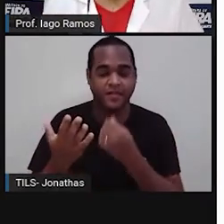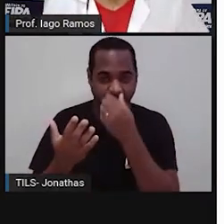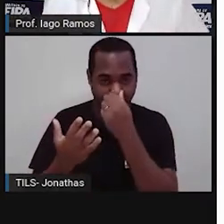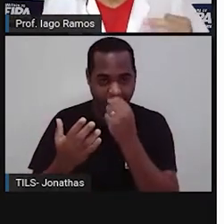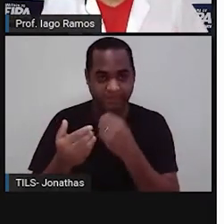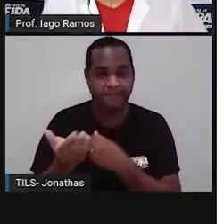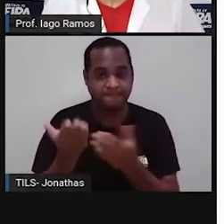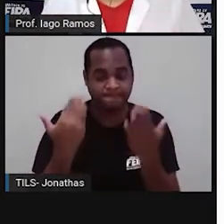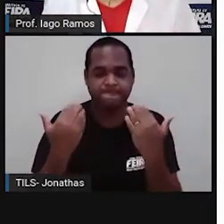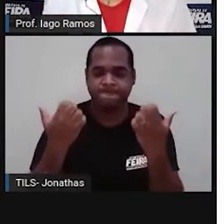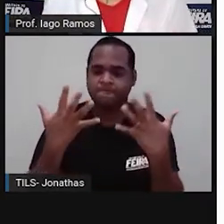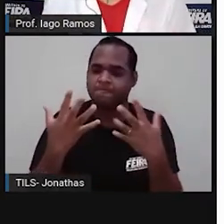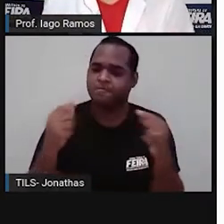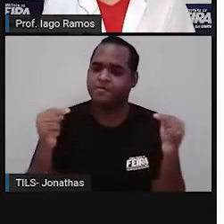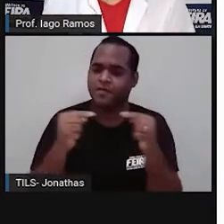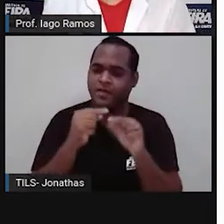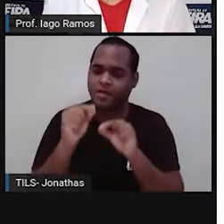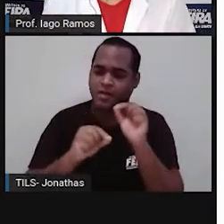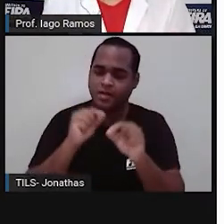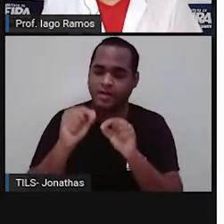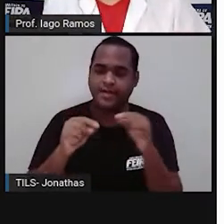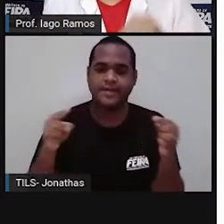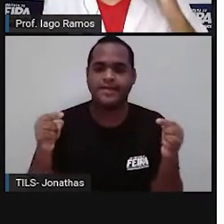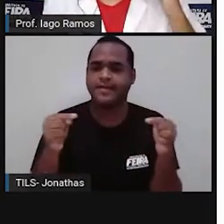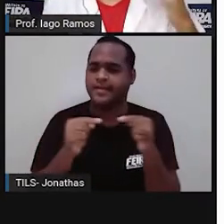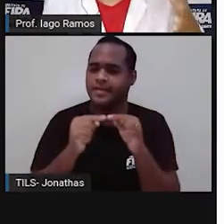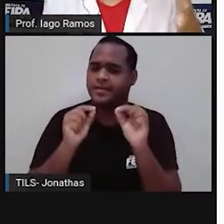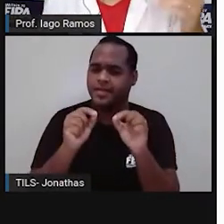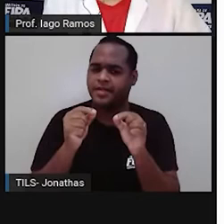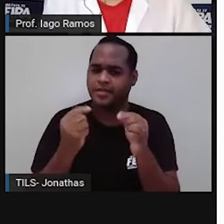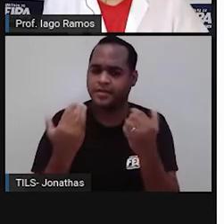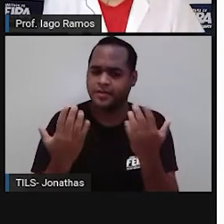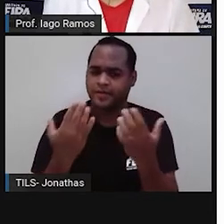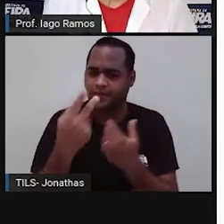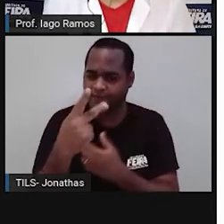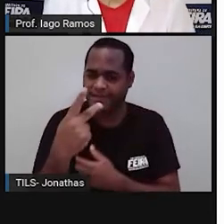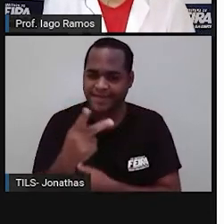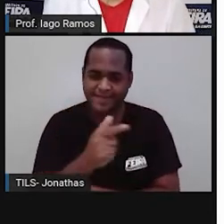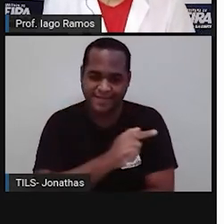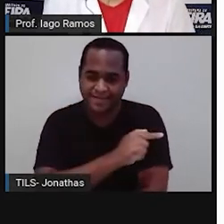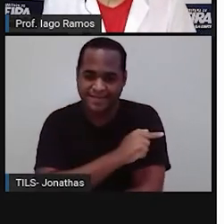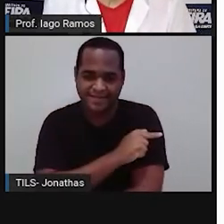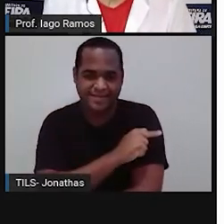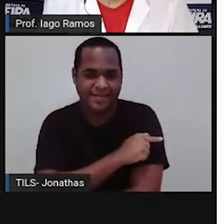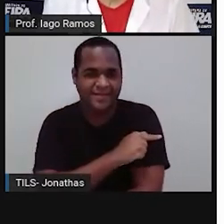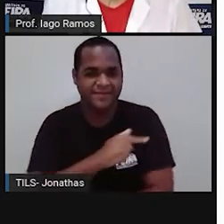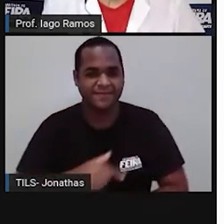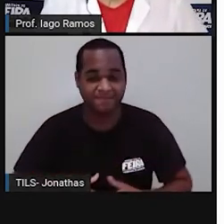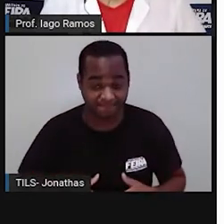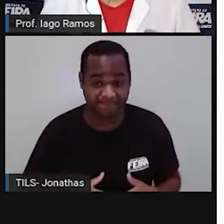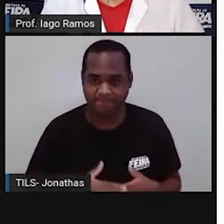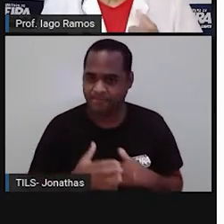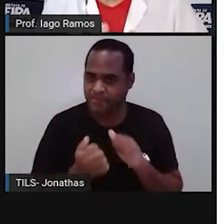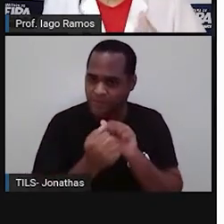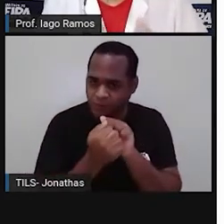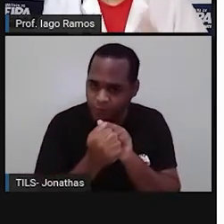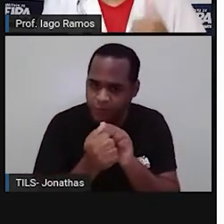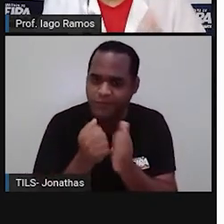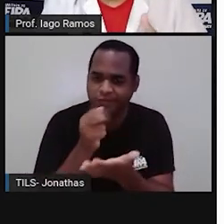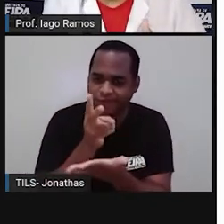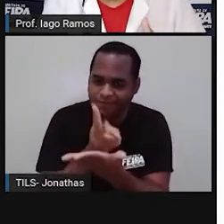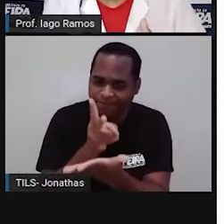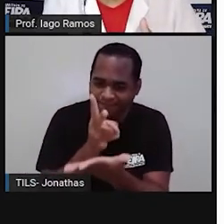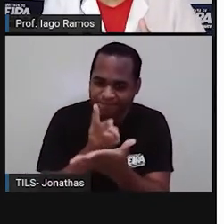lá, é o seguinte, essa aula aqui é pra quem? Pra você, sétimo ano, pois é, estamos juntos,